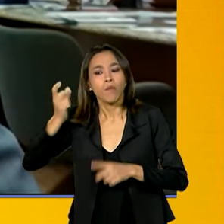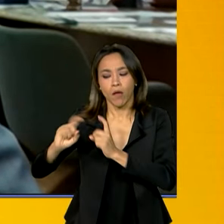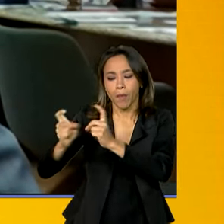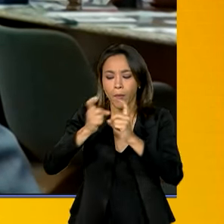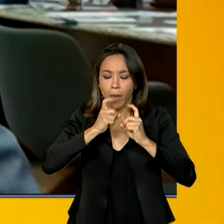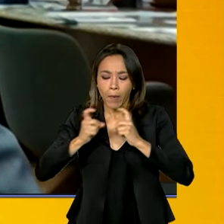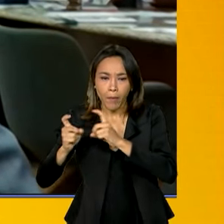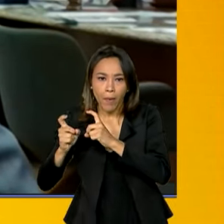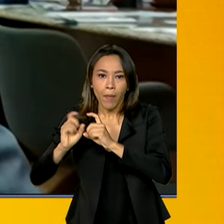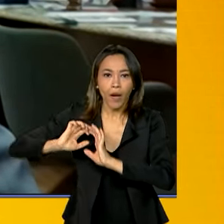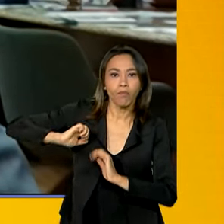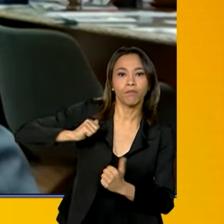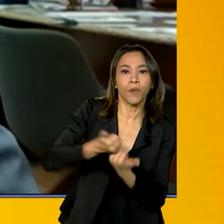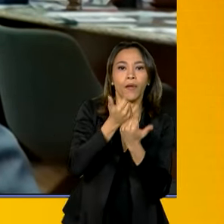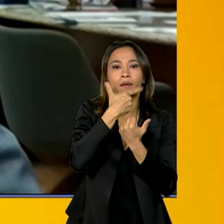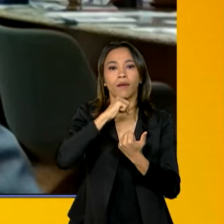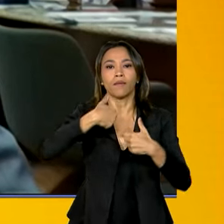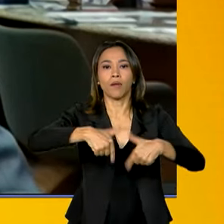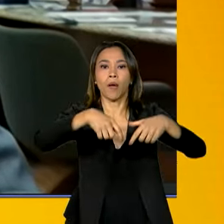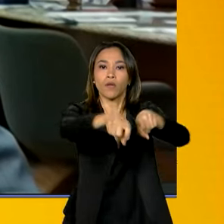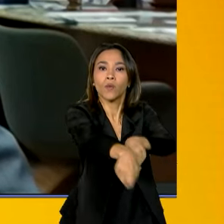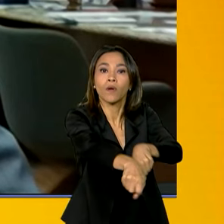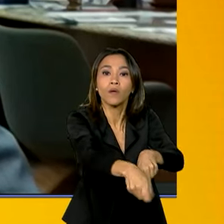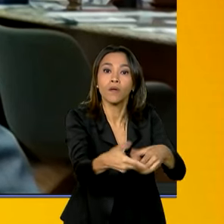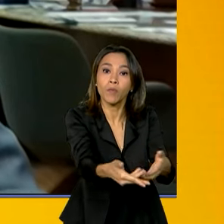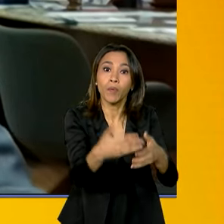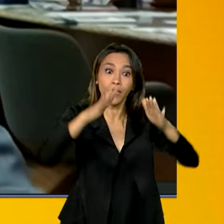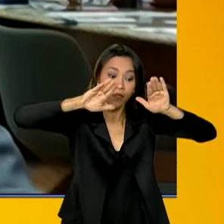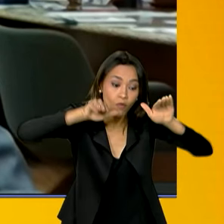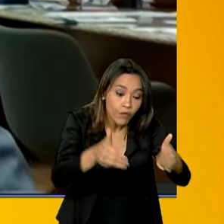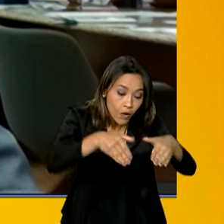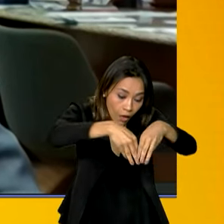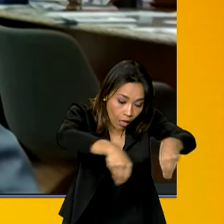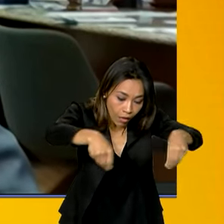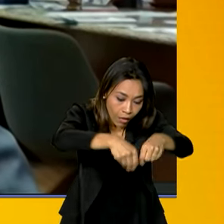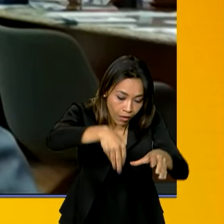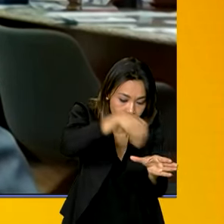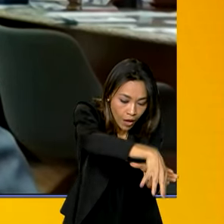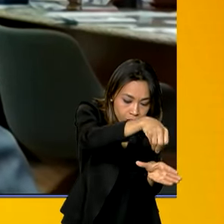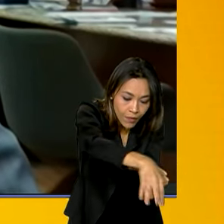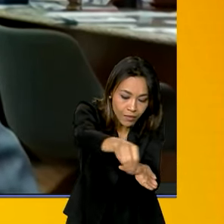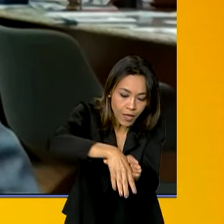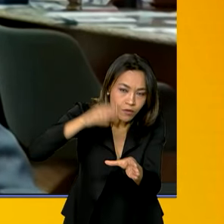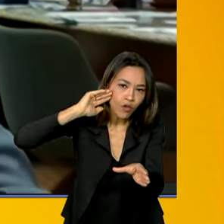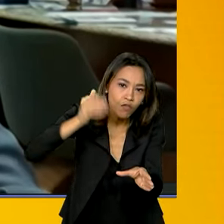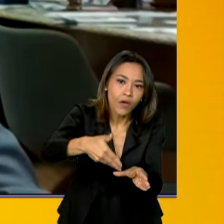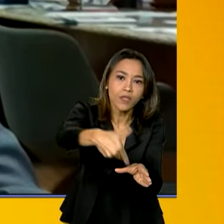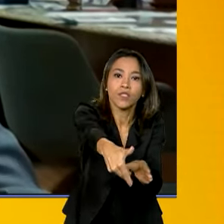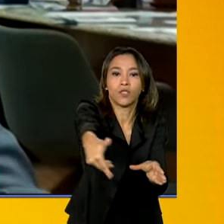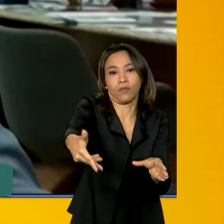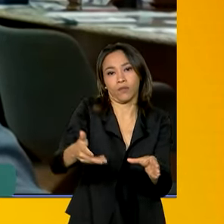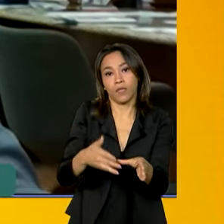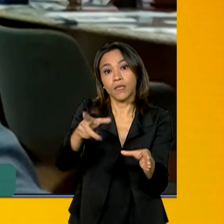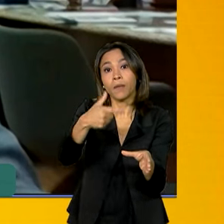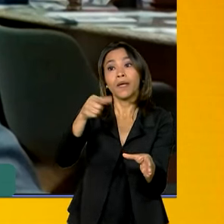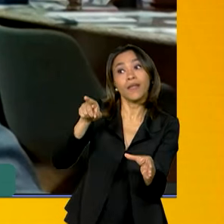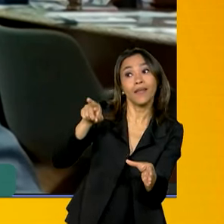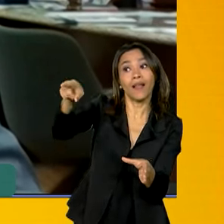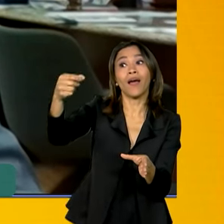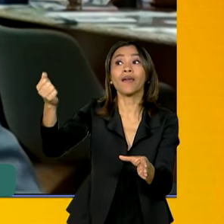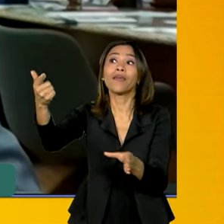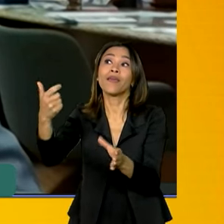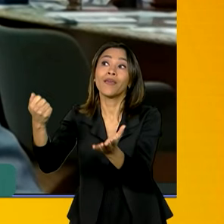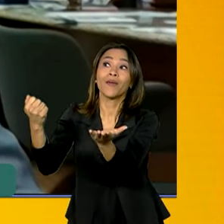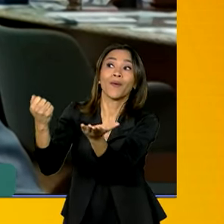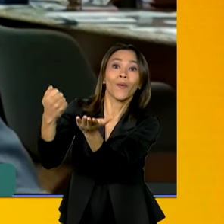embustias com o agricultor. E, para o consumidor final, nós queremos mais produção